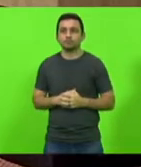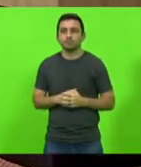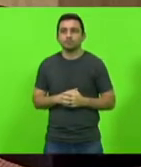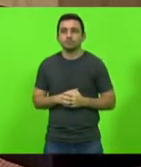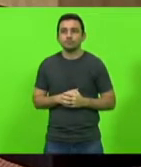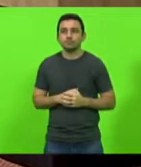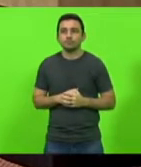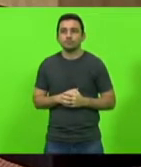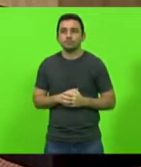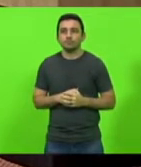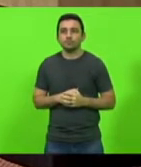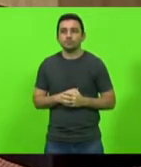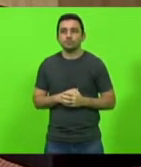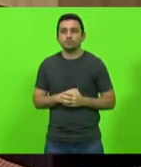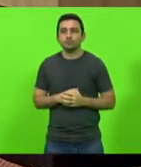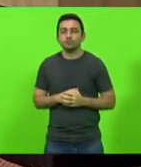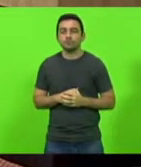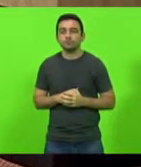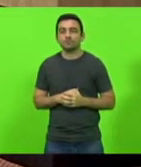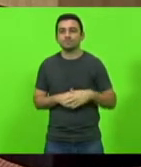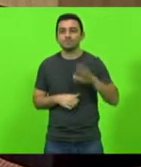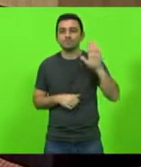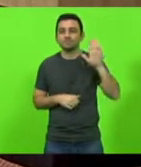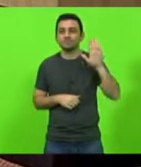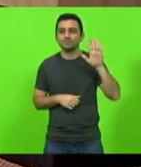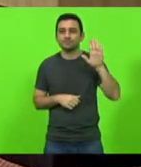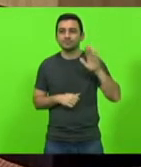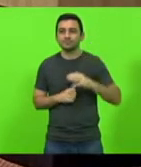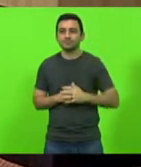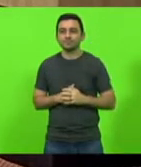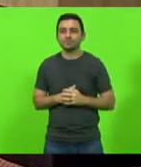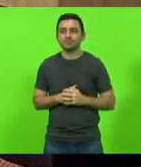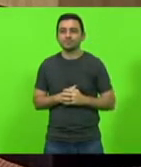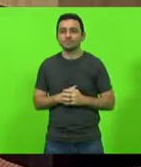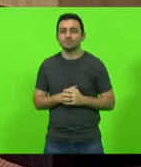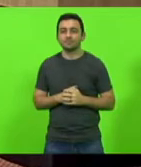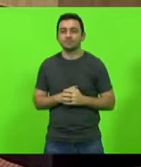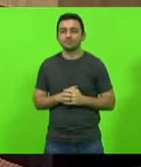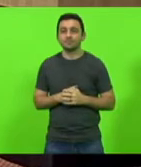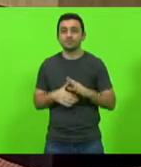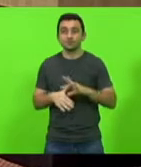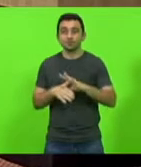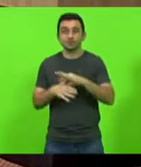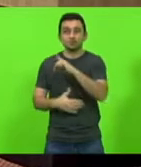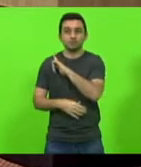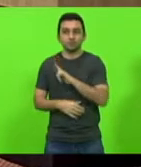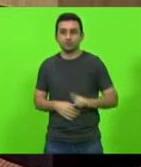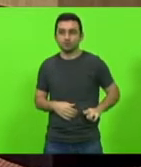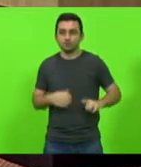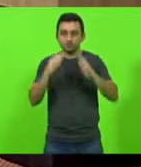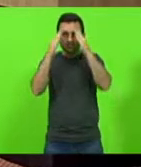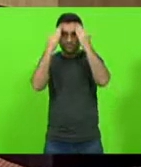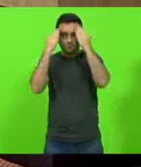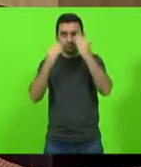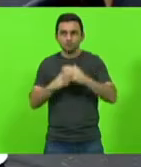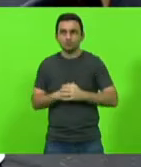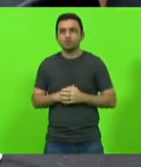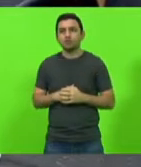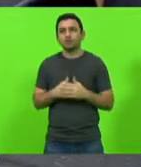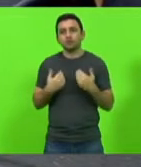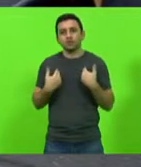já que eu fui citado para encaminhamento de voto com a palavra o líder do governo deputado José Milton Schiff eu quero